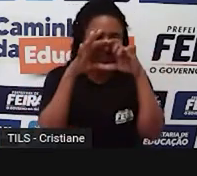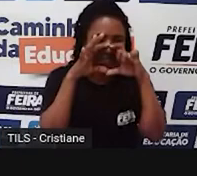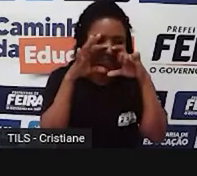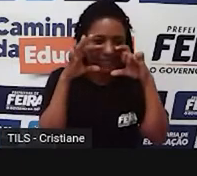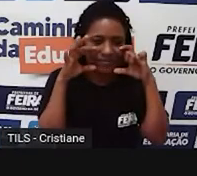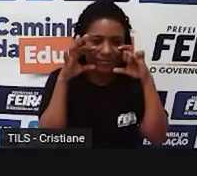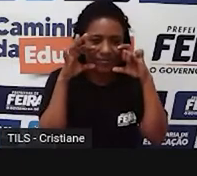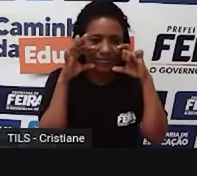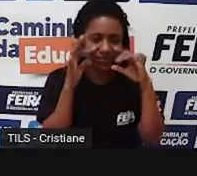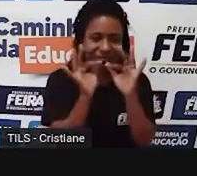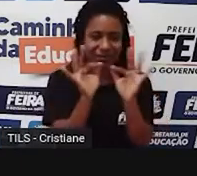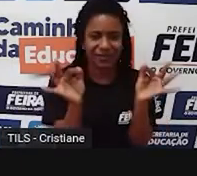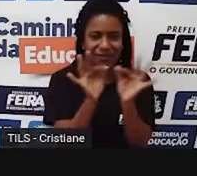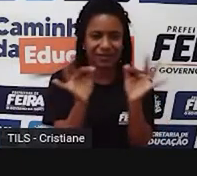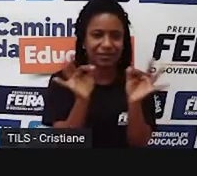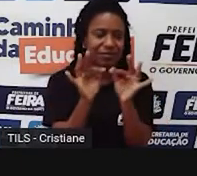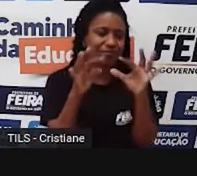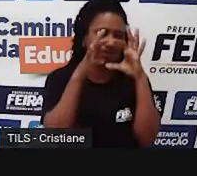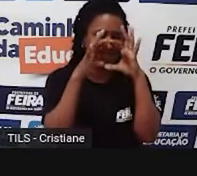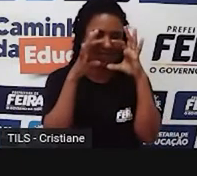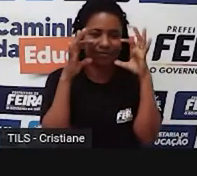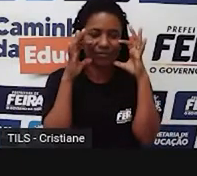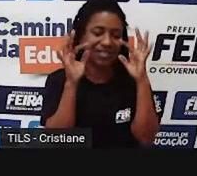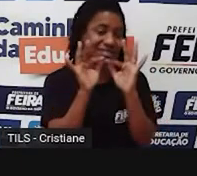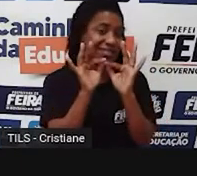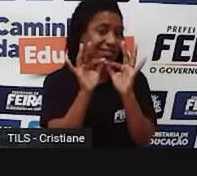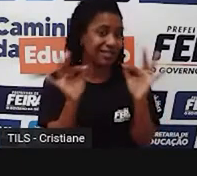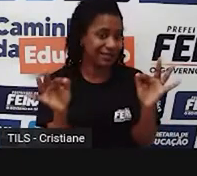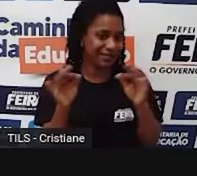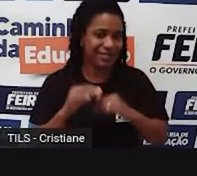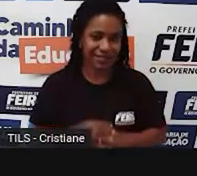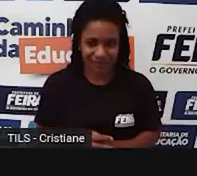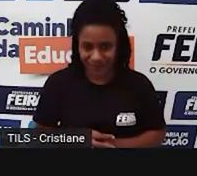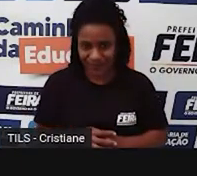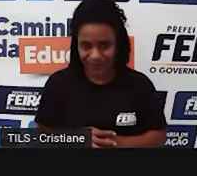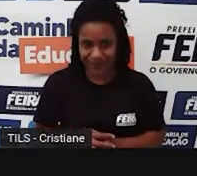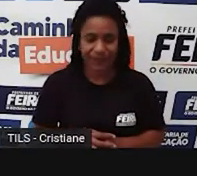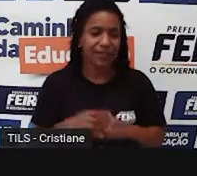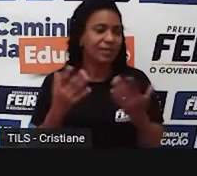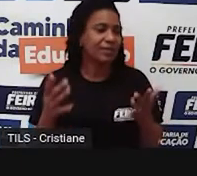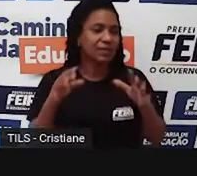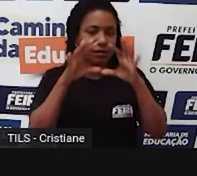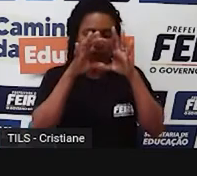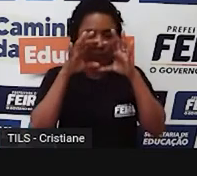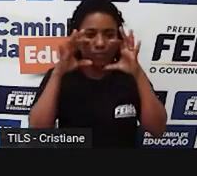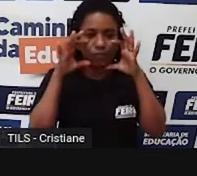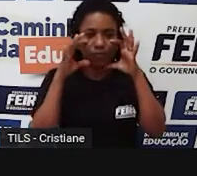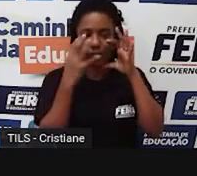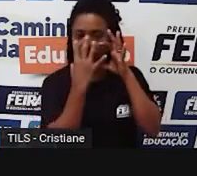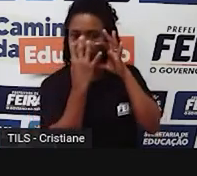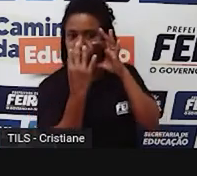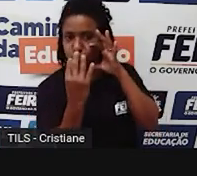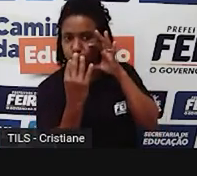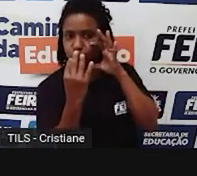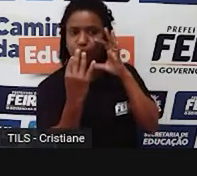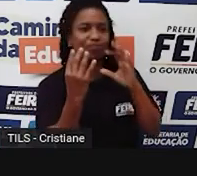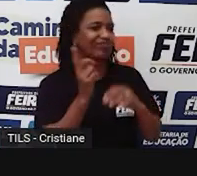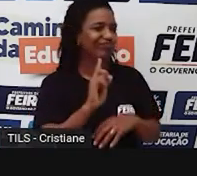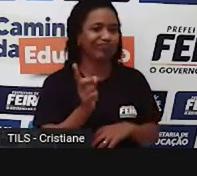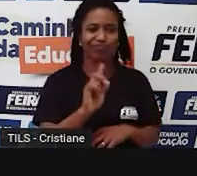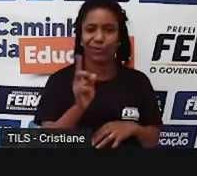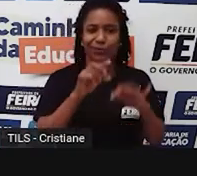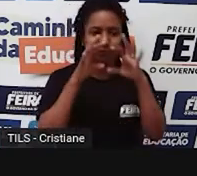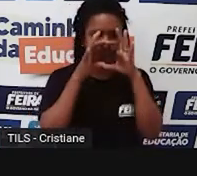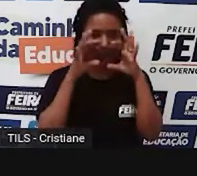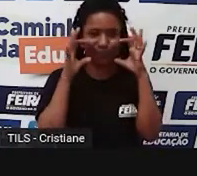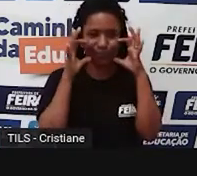muito adequados. Olha a máscara que está usando. Uma máscara comum, né? Numa máscara, né? De gás ali, aquele negócio pra gente ver tudo direitinho, a proteção.